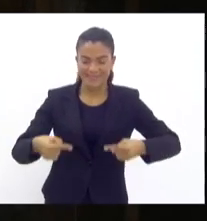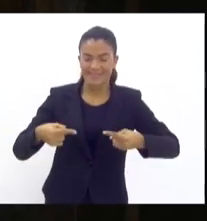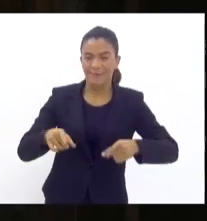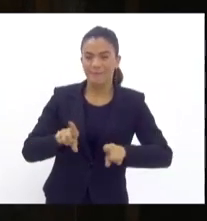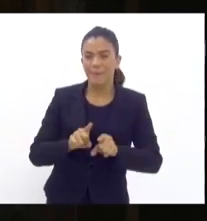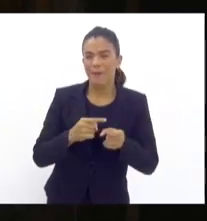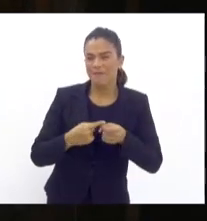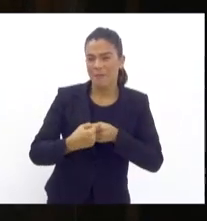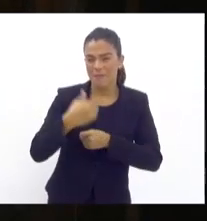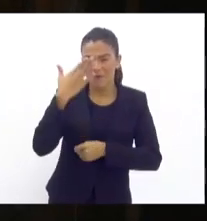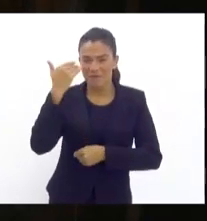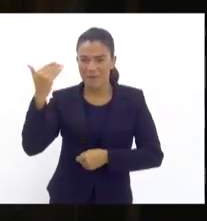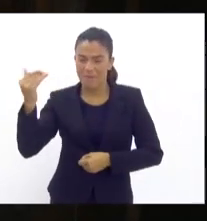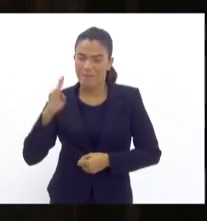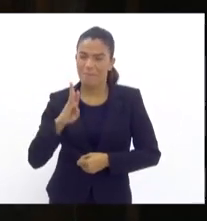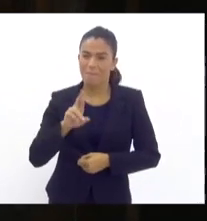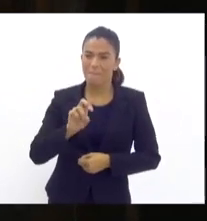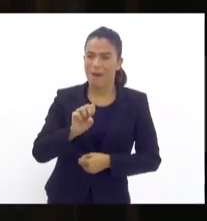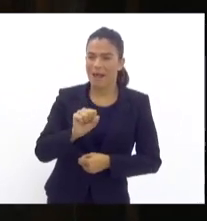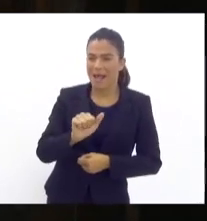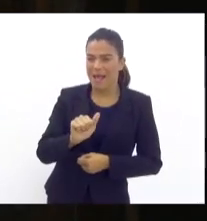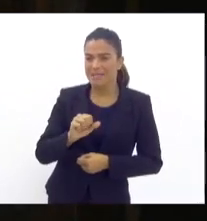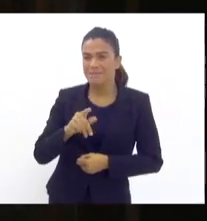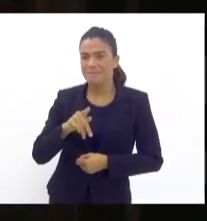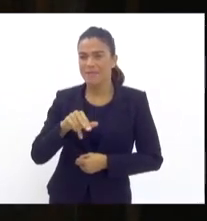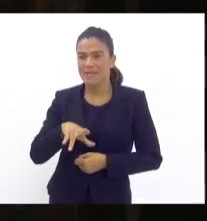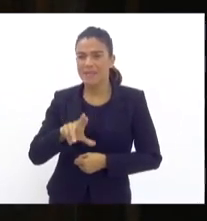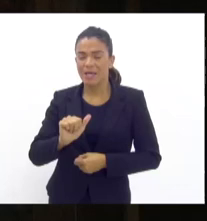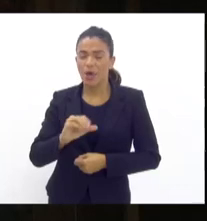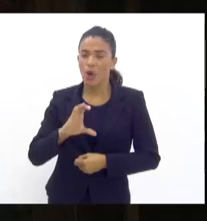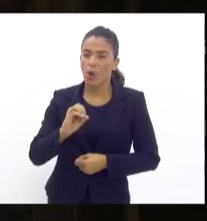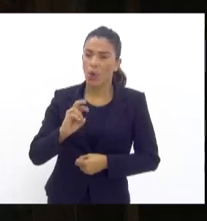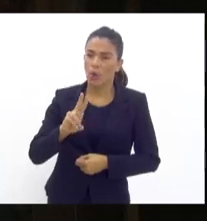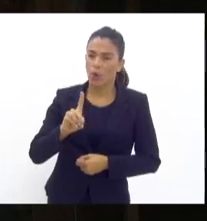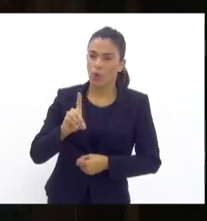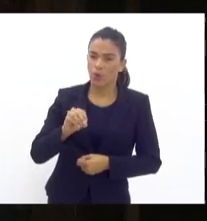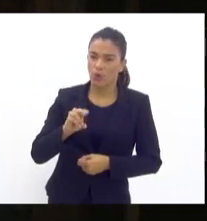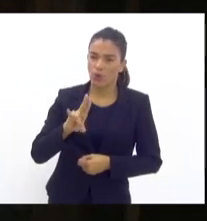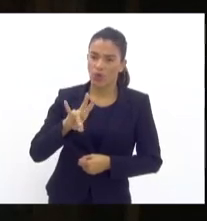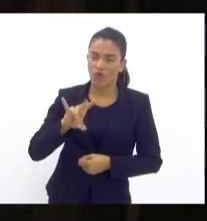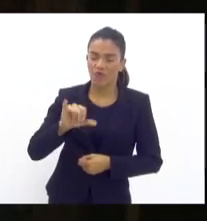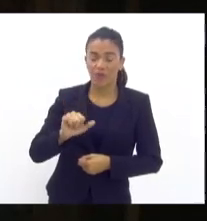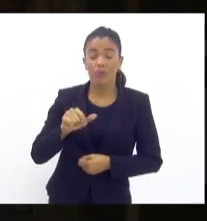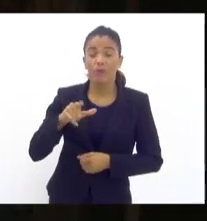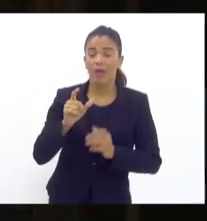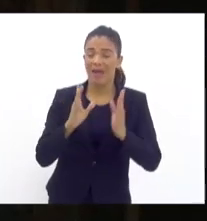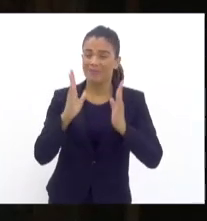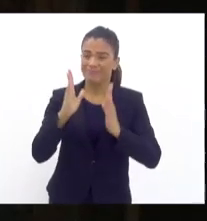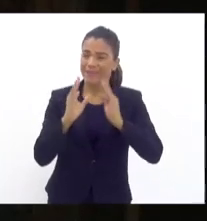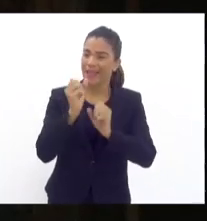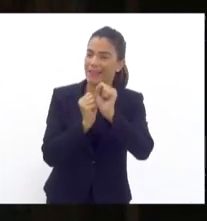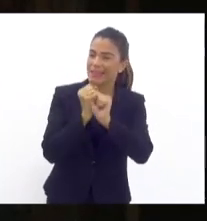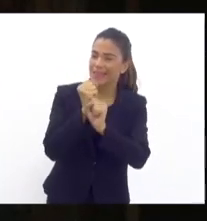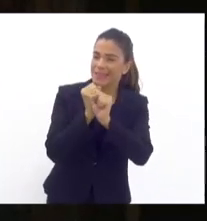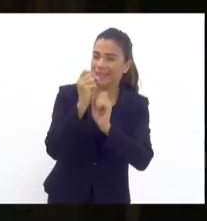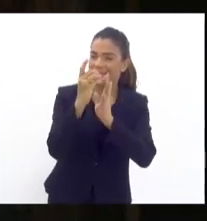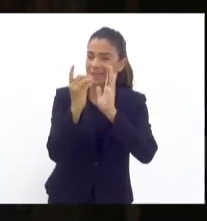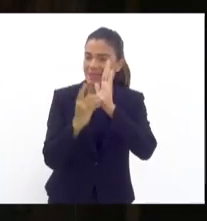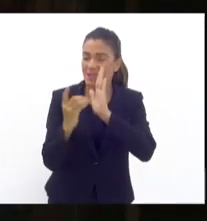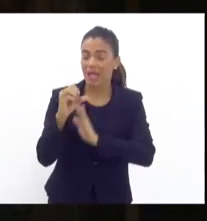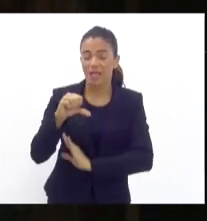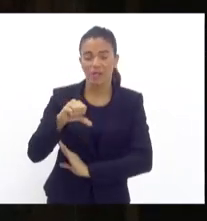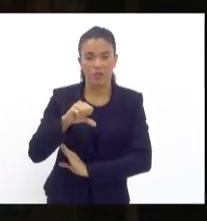bairros famosos de Bras de Pina, Vista Alegre e Cordovil, que, na década de 80, década de 90, eram localidades bastante